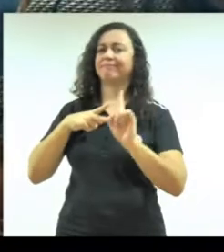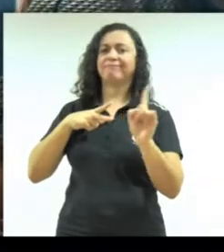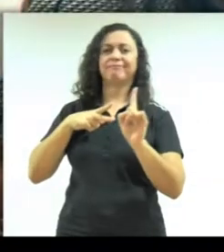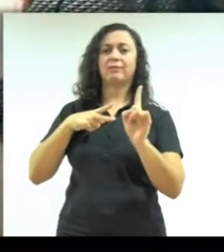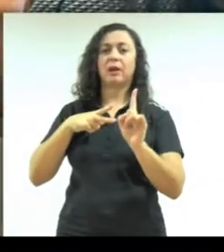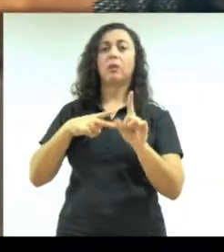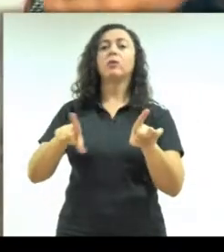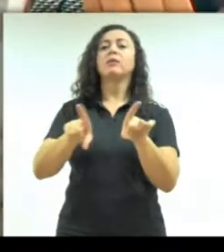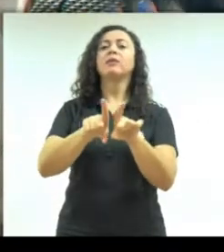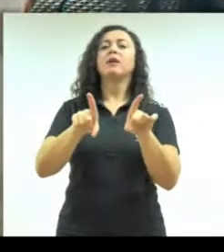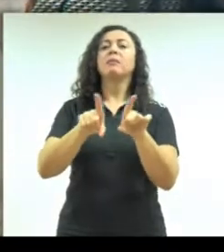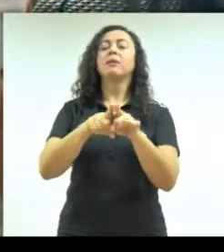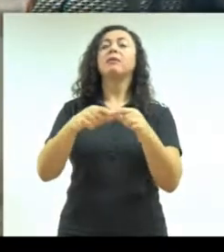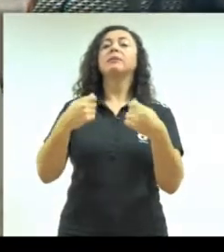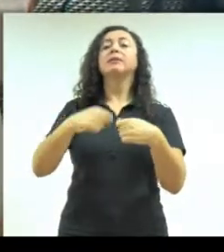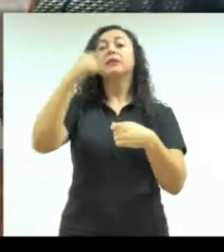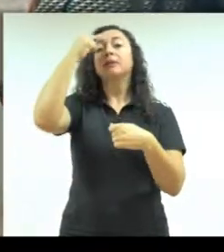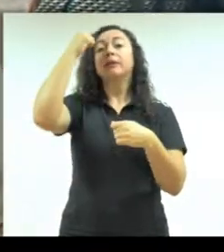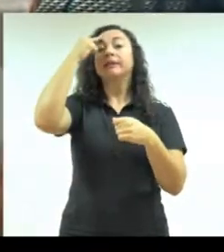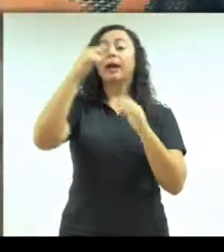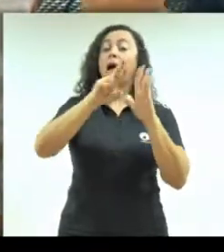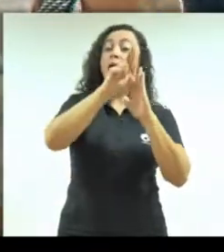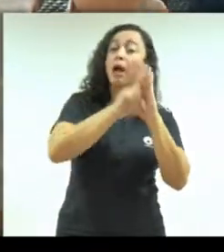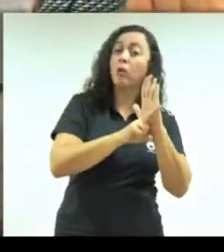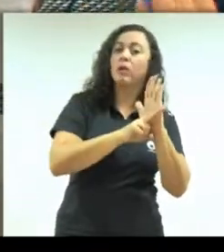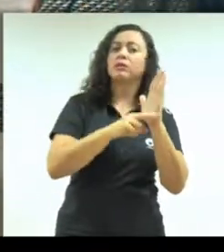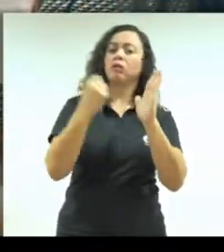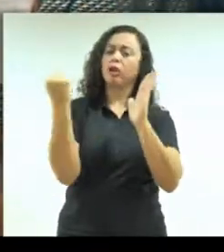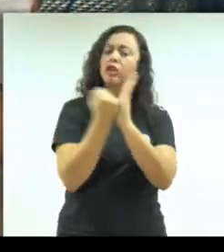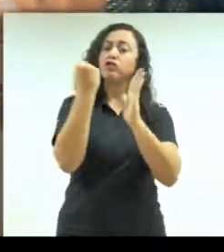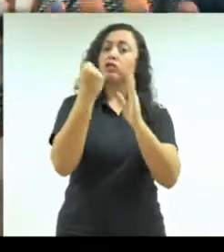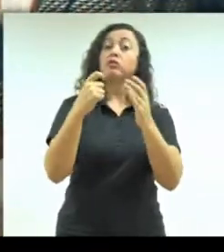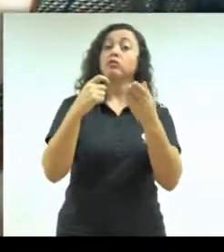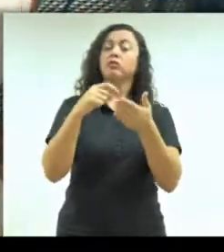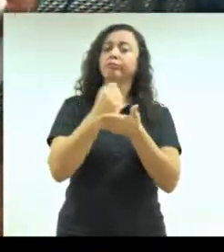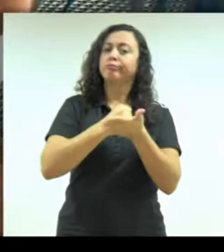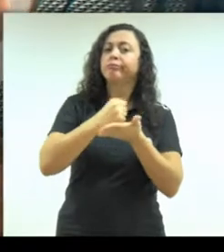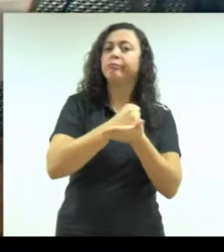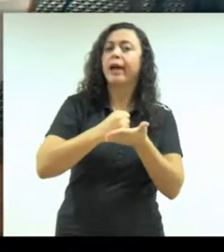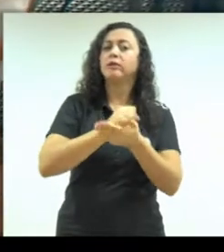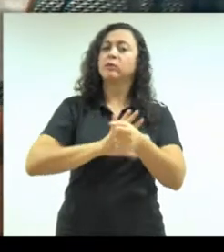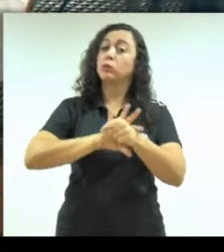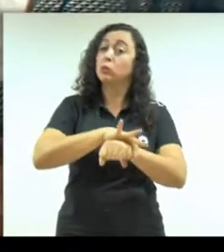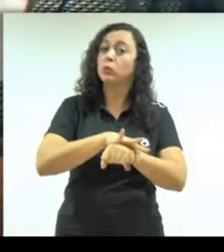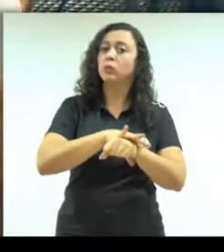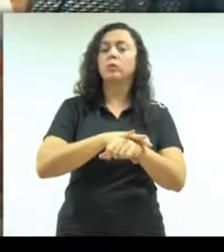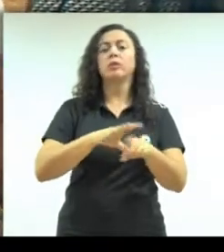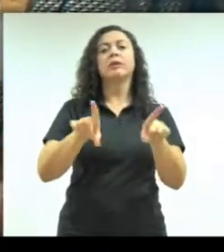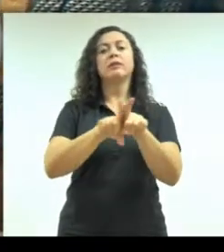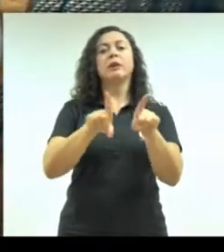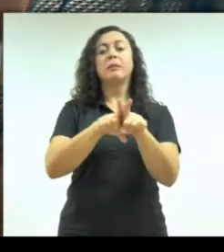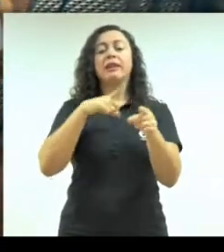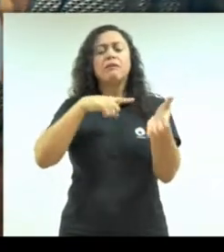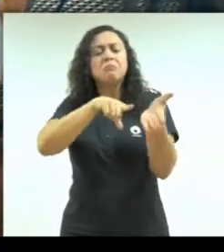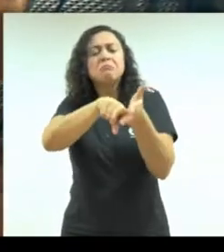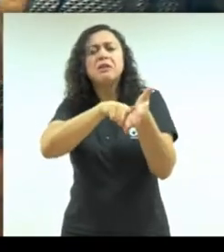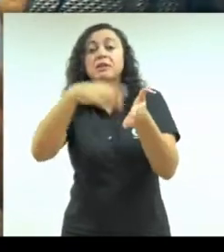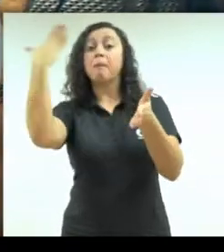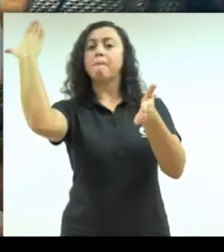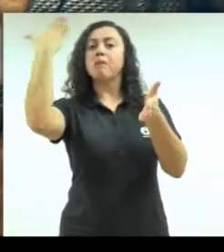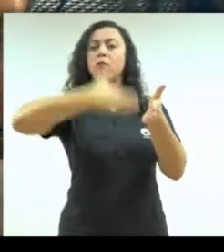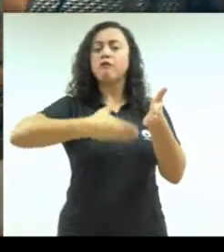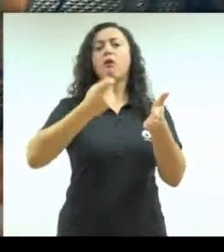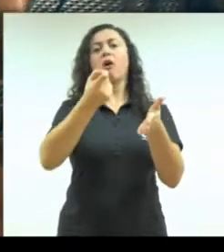Começa desde uma regulação com medicamentos, no registro de medicamentos seguros, medicamentos que tiveram comprovação de que funcionam